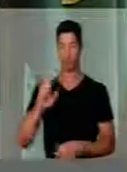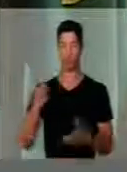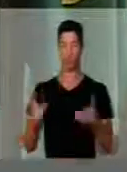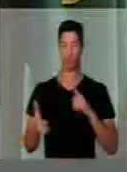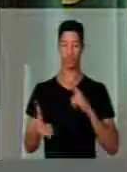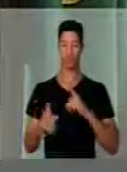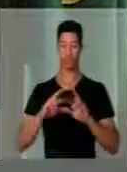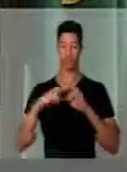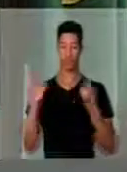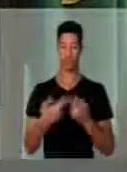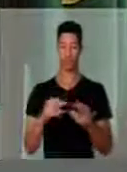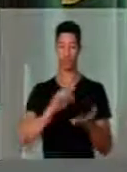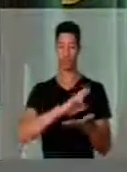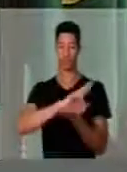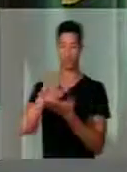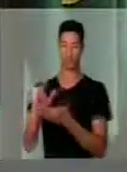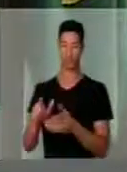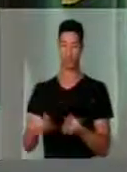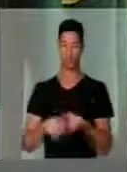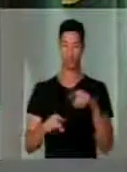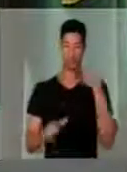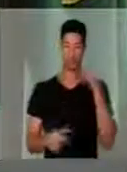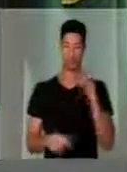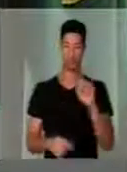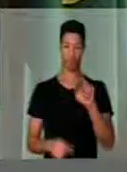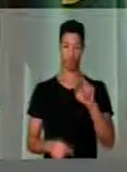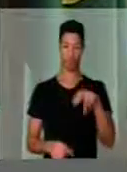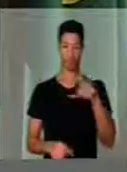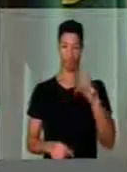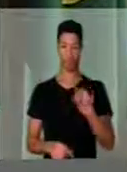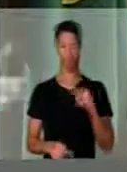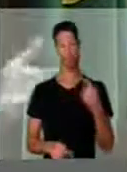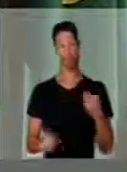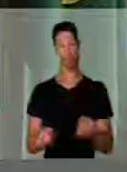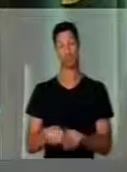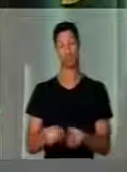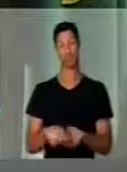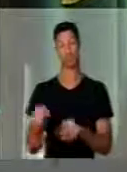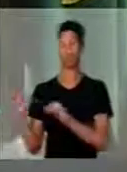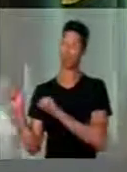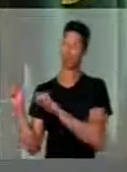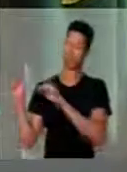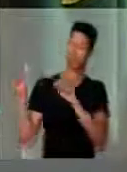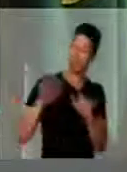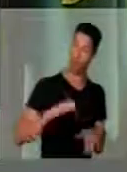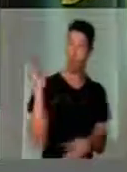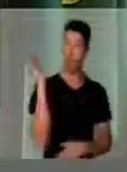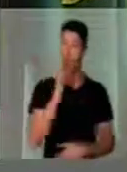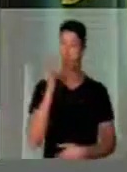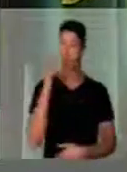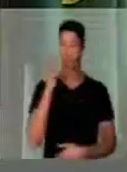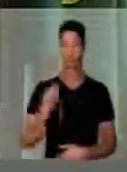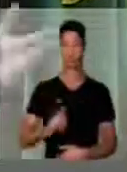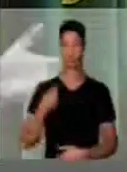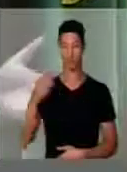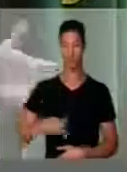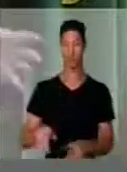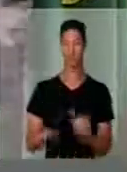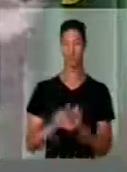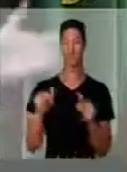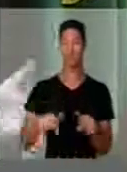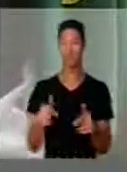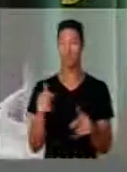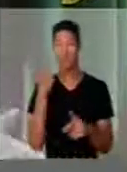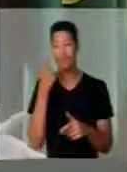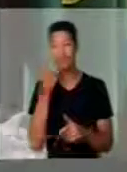Hoje eu teria reunião em toda aquela região lá, deputado Arnaldo Farid Sá. E vim correndo para que pudesse estar aqui presente, chega aqui,